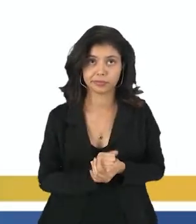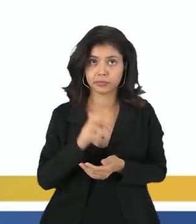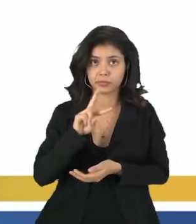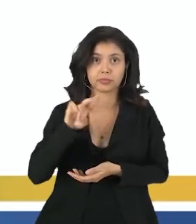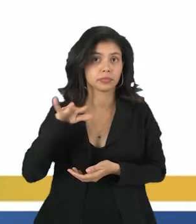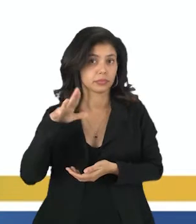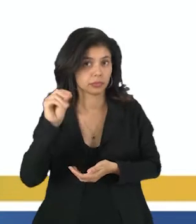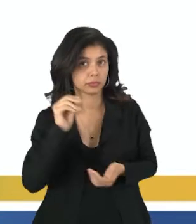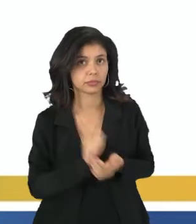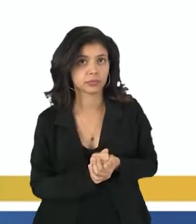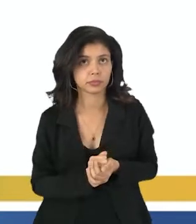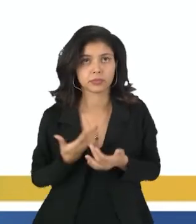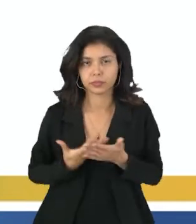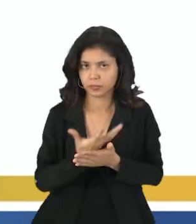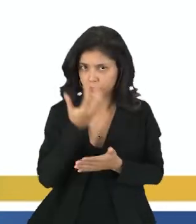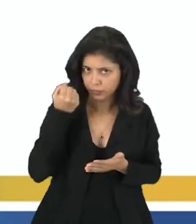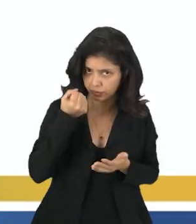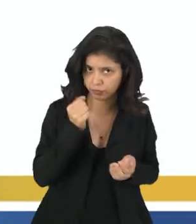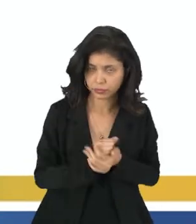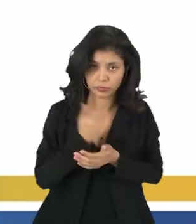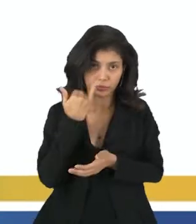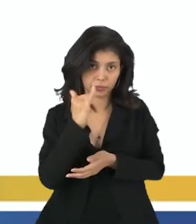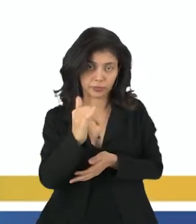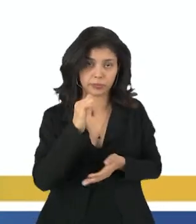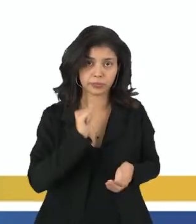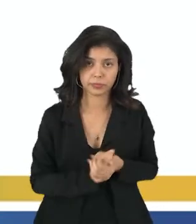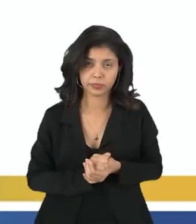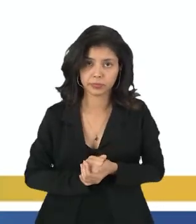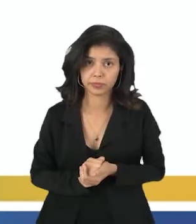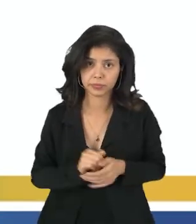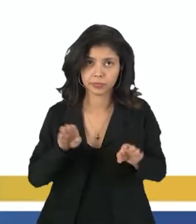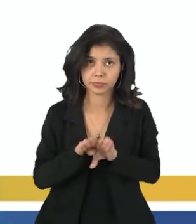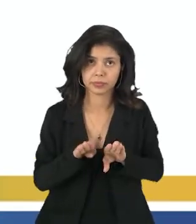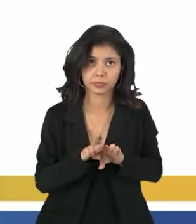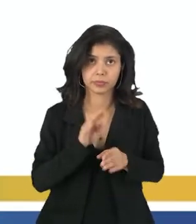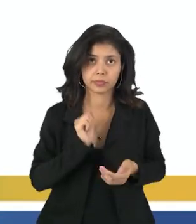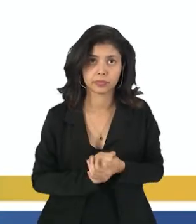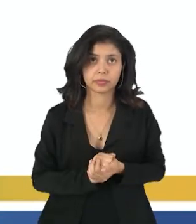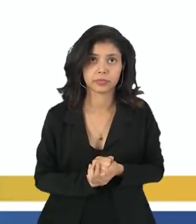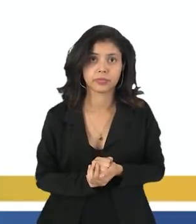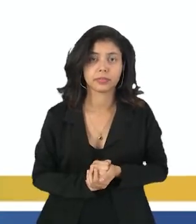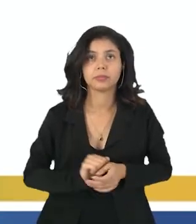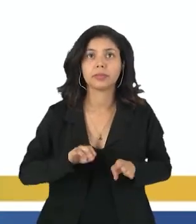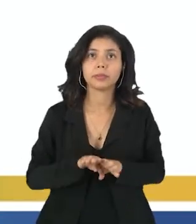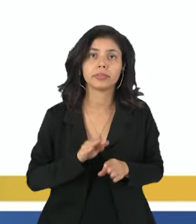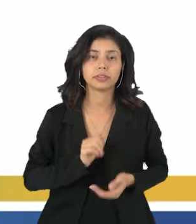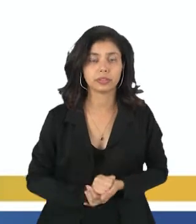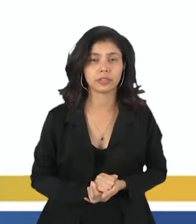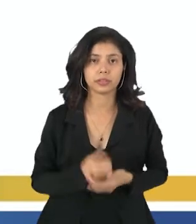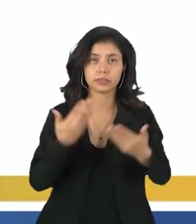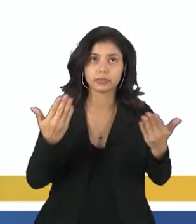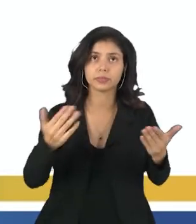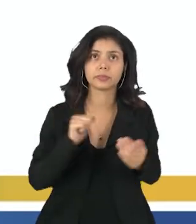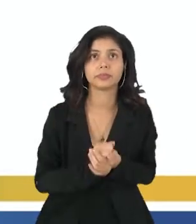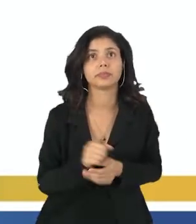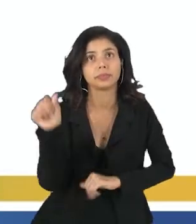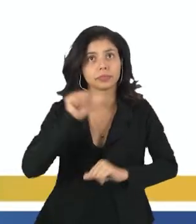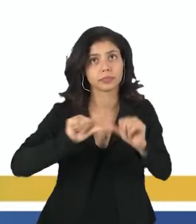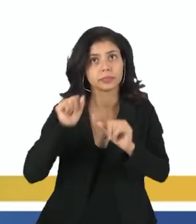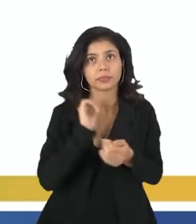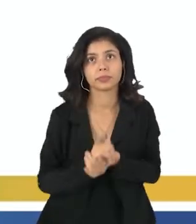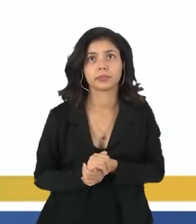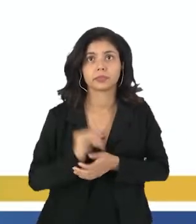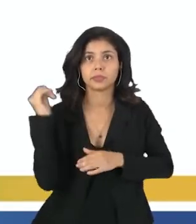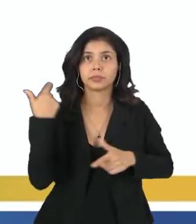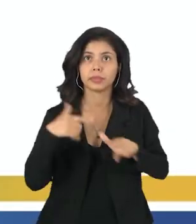térmica. Então nós vamos pegar o calor, que é a energia térmica, e vamos transformar isso, colocar em uma máquina que vai transformar isso em